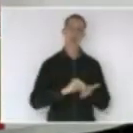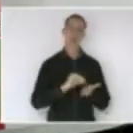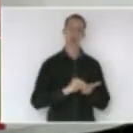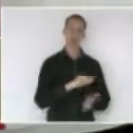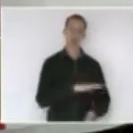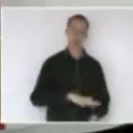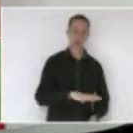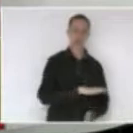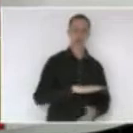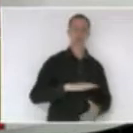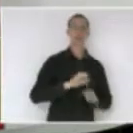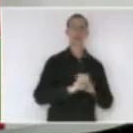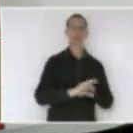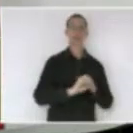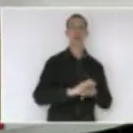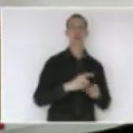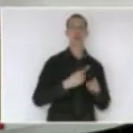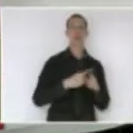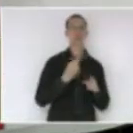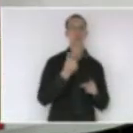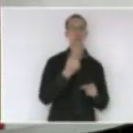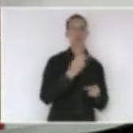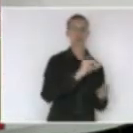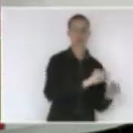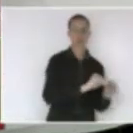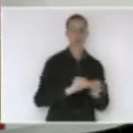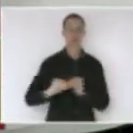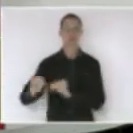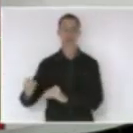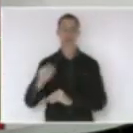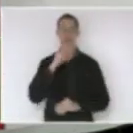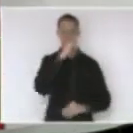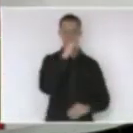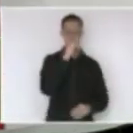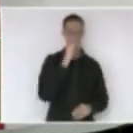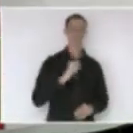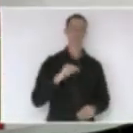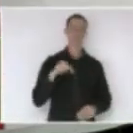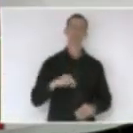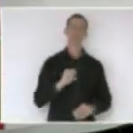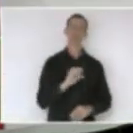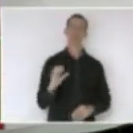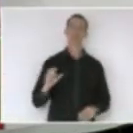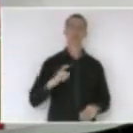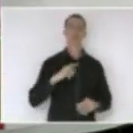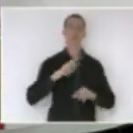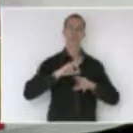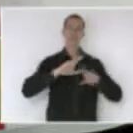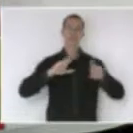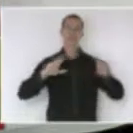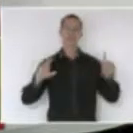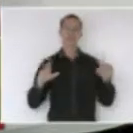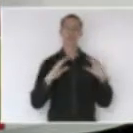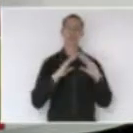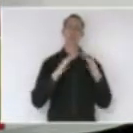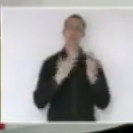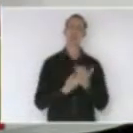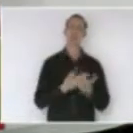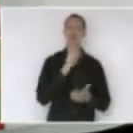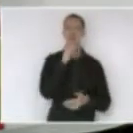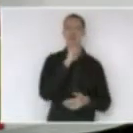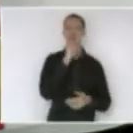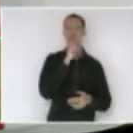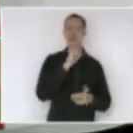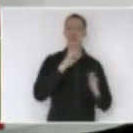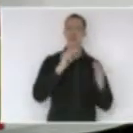Enfraquecendo a nossa educação pública em Santa Catarina, muitas escolas caindo aos pedaços, os trabalhadores da